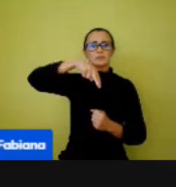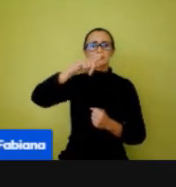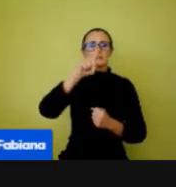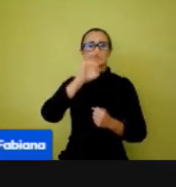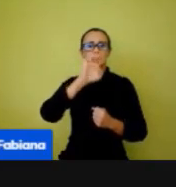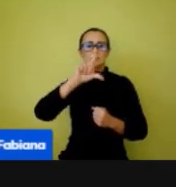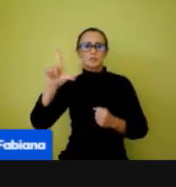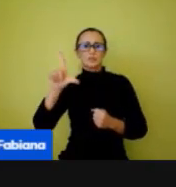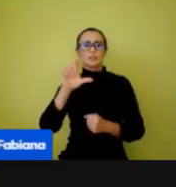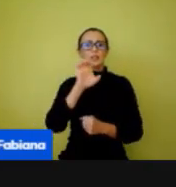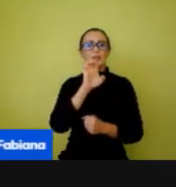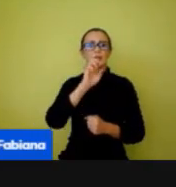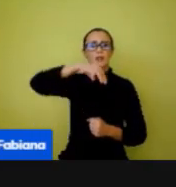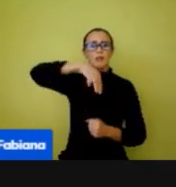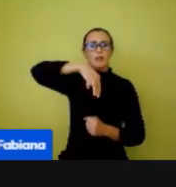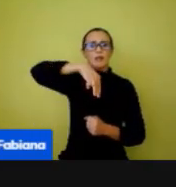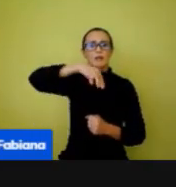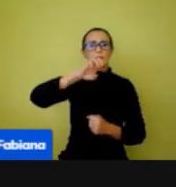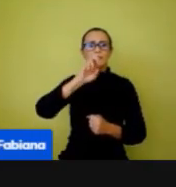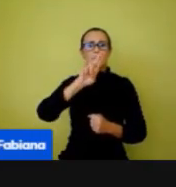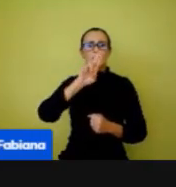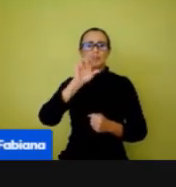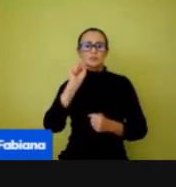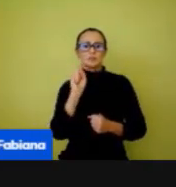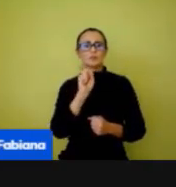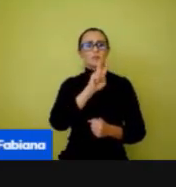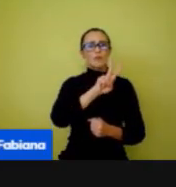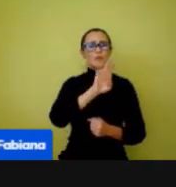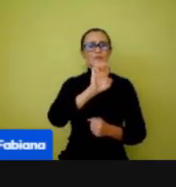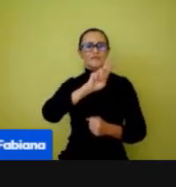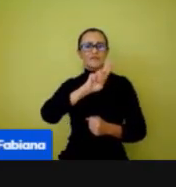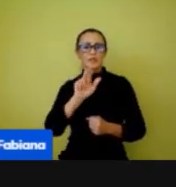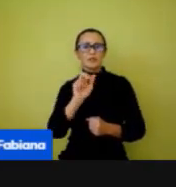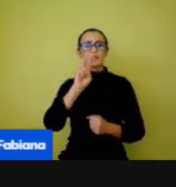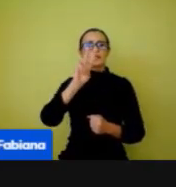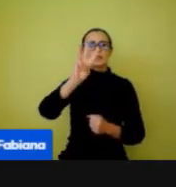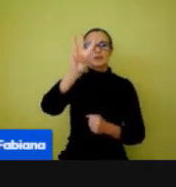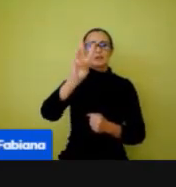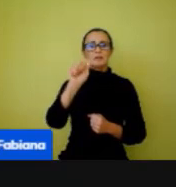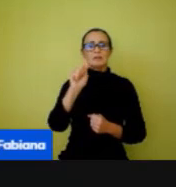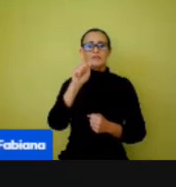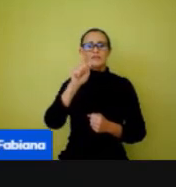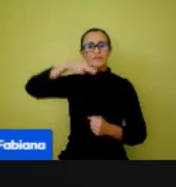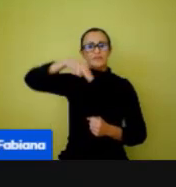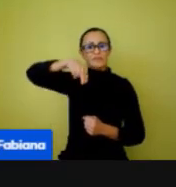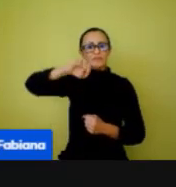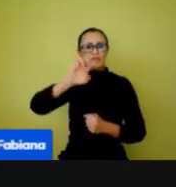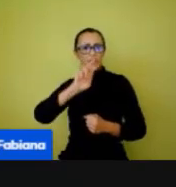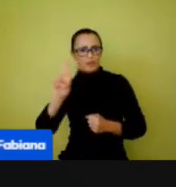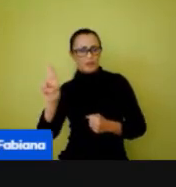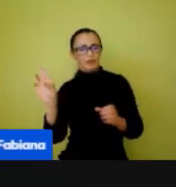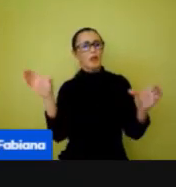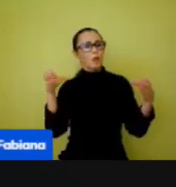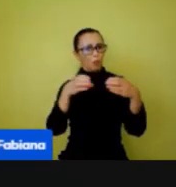Leão Alves, Vera Lúcia Gomes Alves e Wagner Roberto da Silva. Próximo slide.